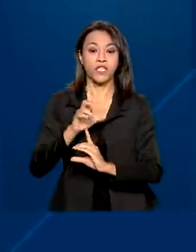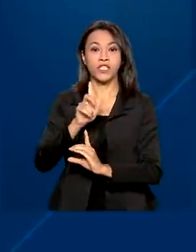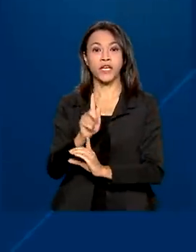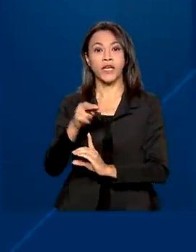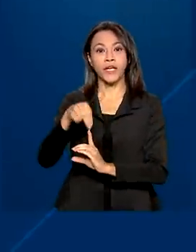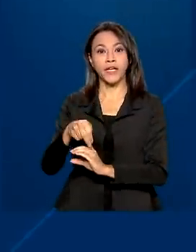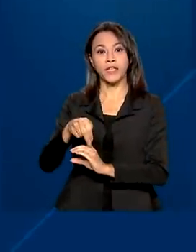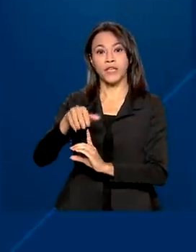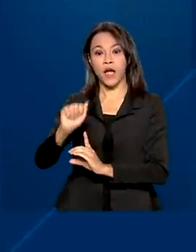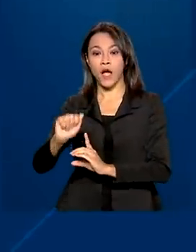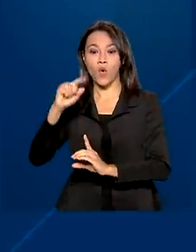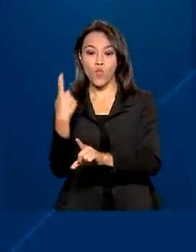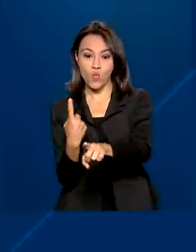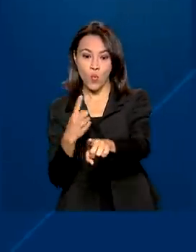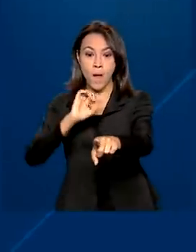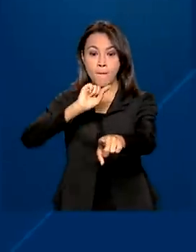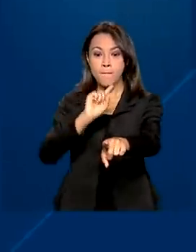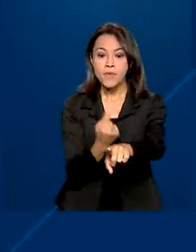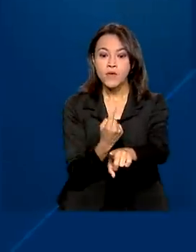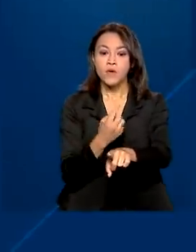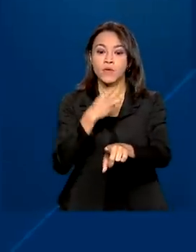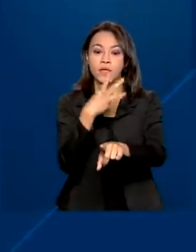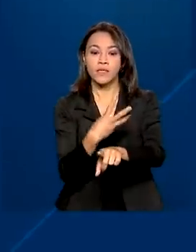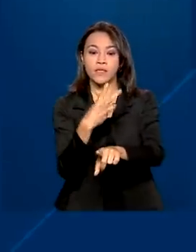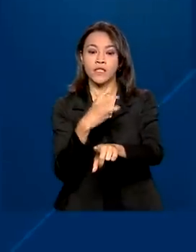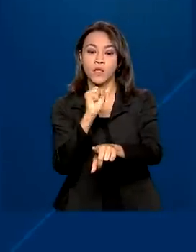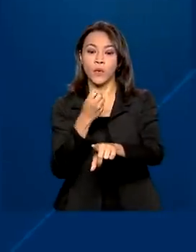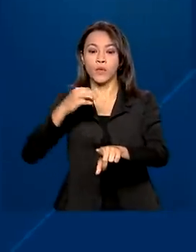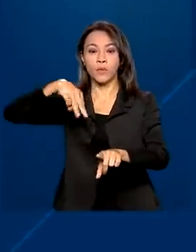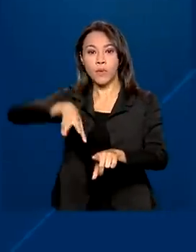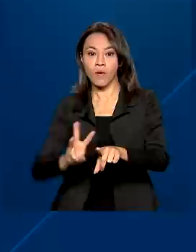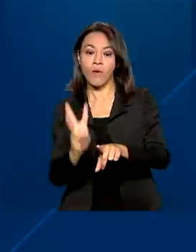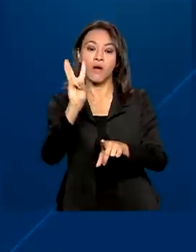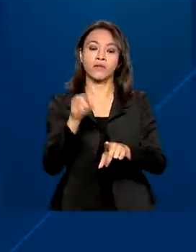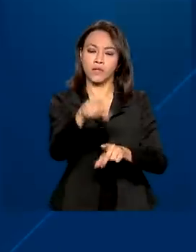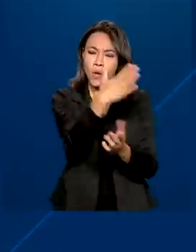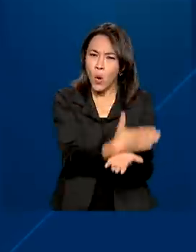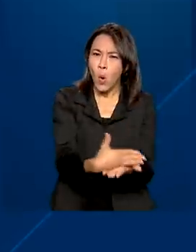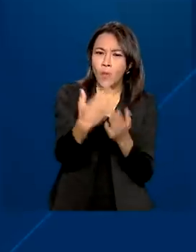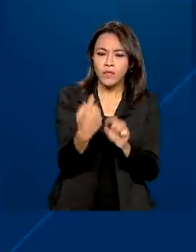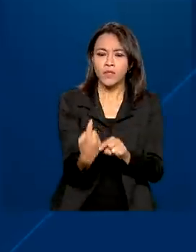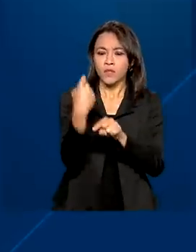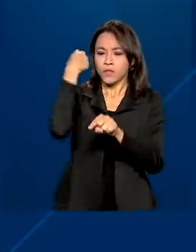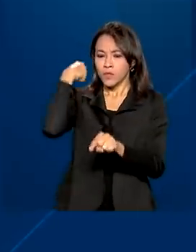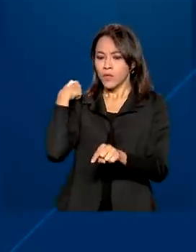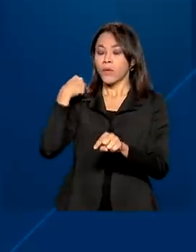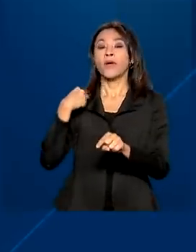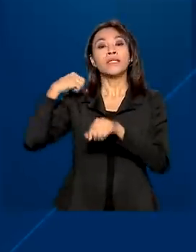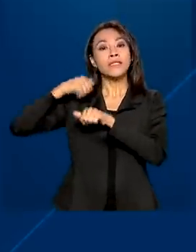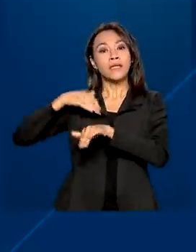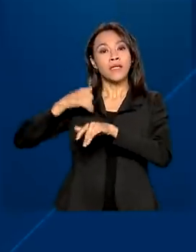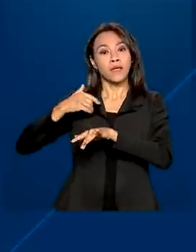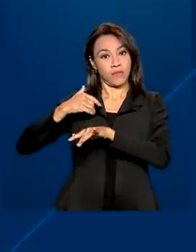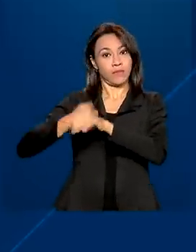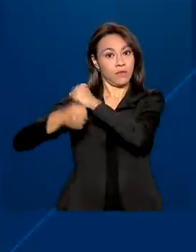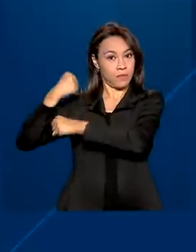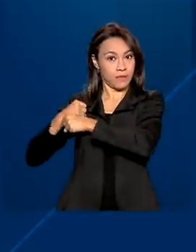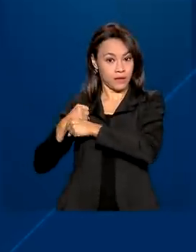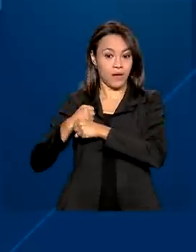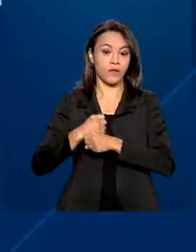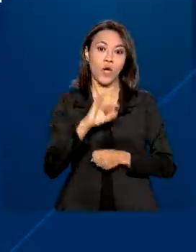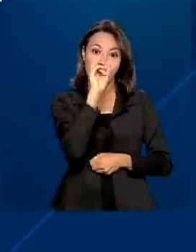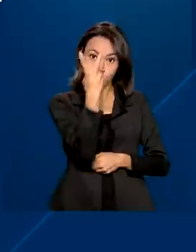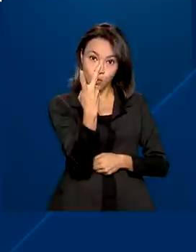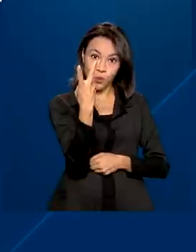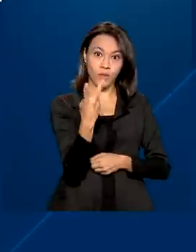1.338 megawatts, começou a operação comercial em setembro do ano passado. Com o funcionamento das